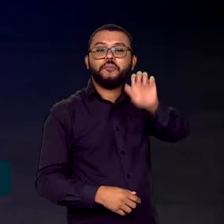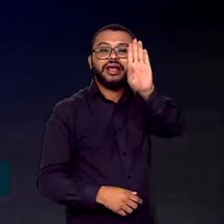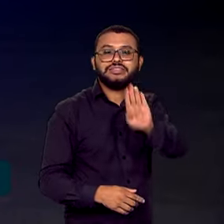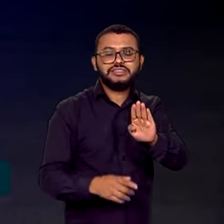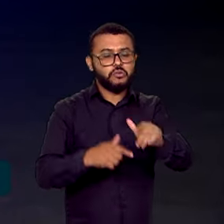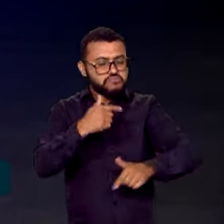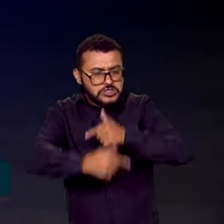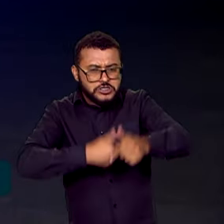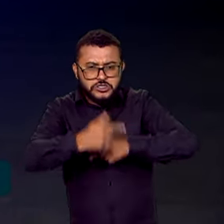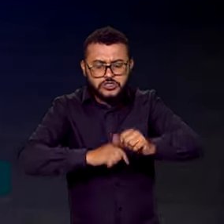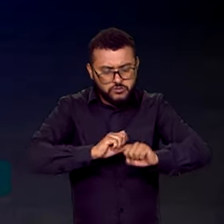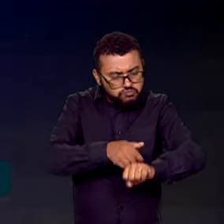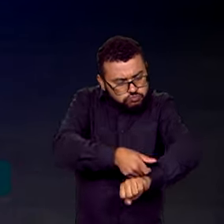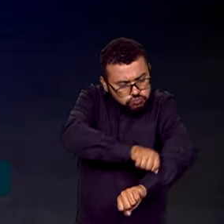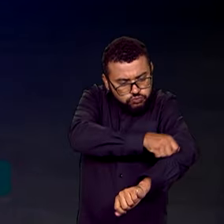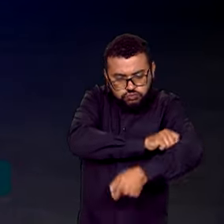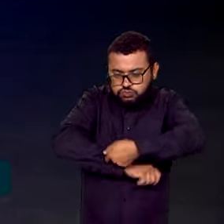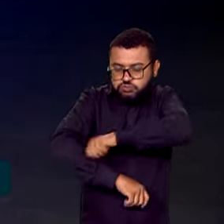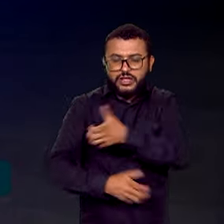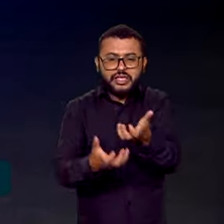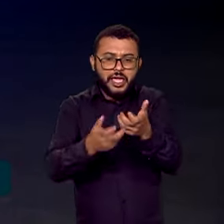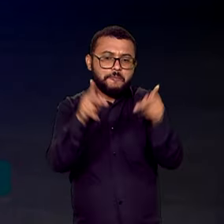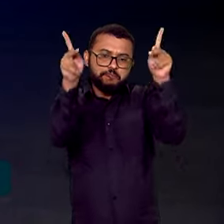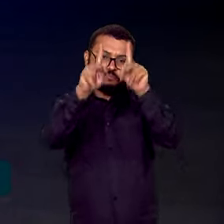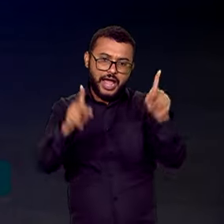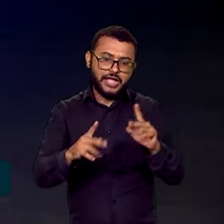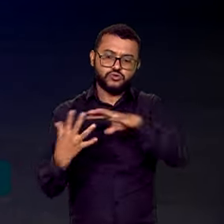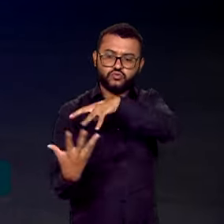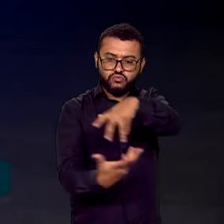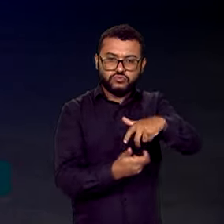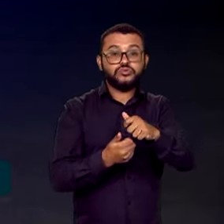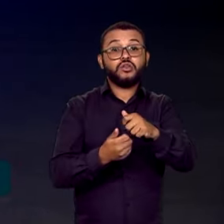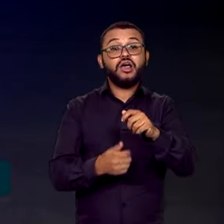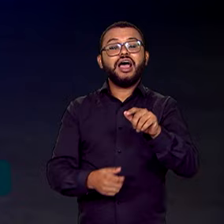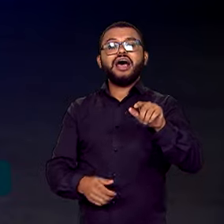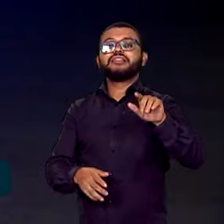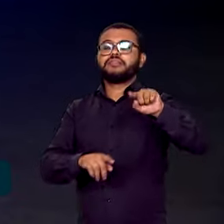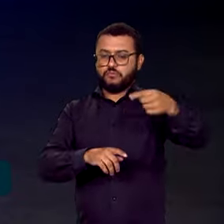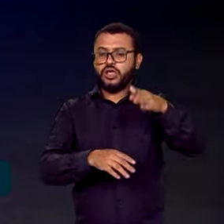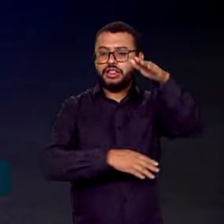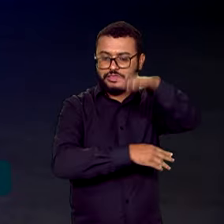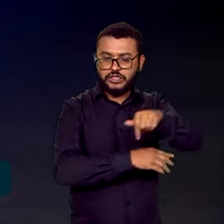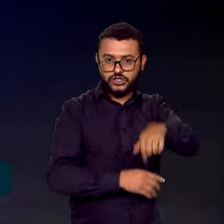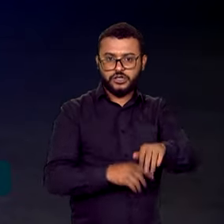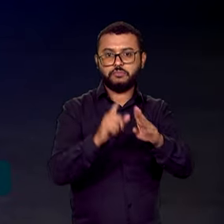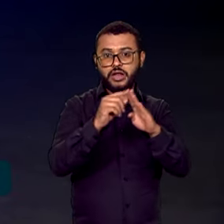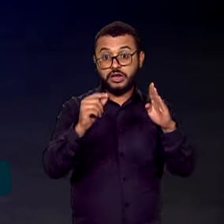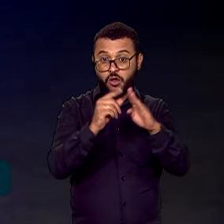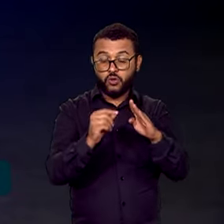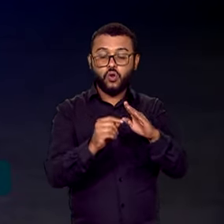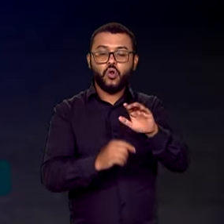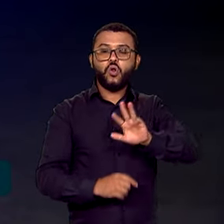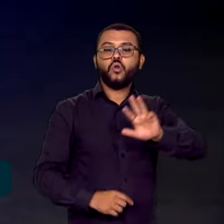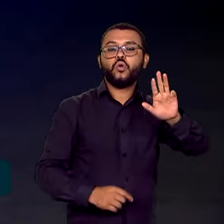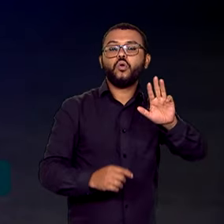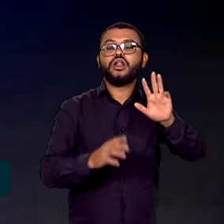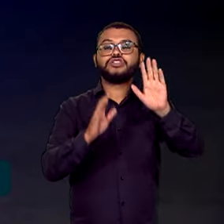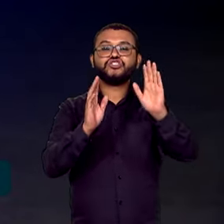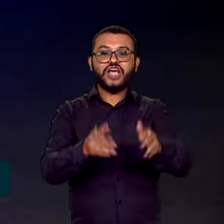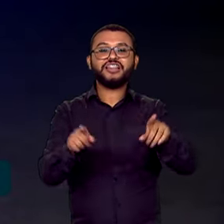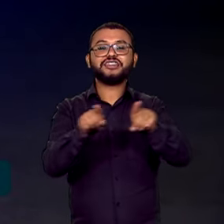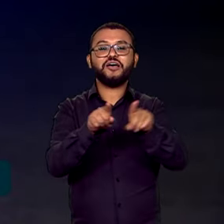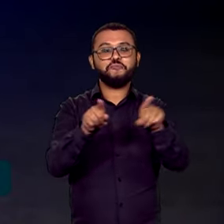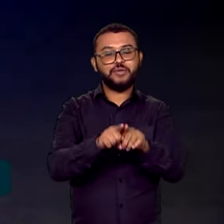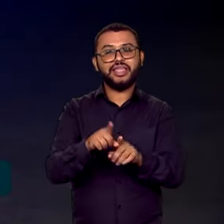trabalhado incansavelmente pela paz ao redor do mundo. Já de tarde, aqui no Palácio do Planalto, o presidente Lula